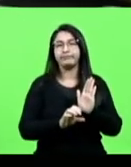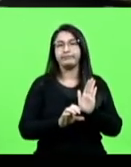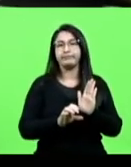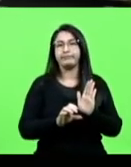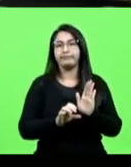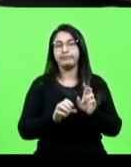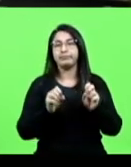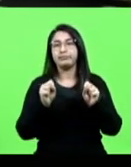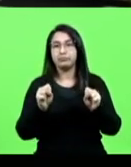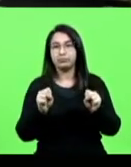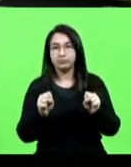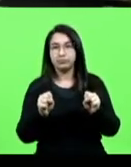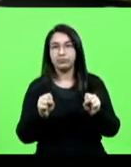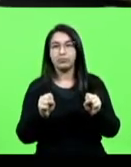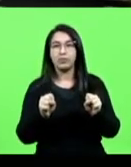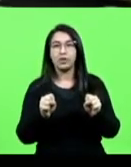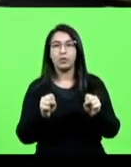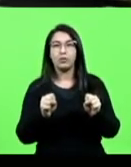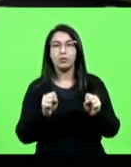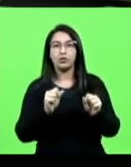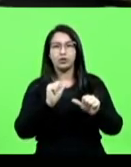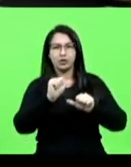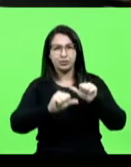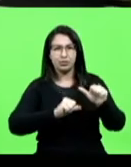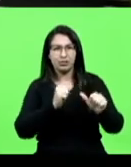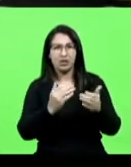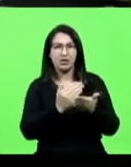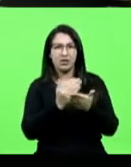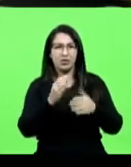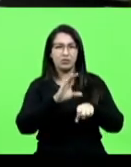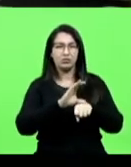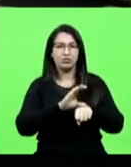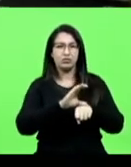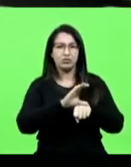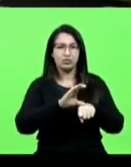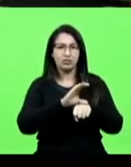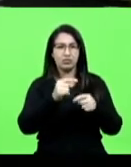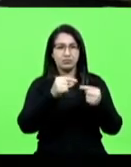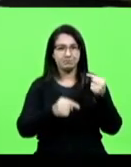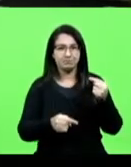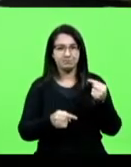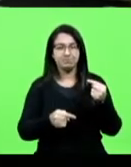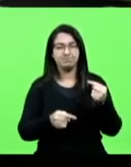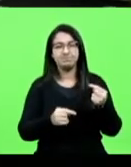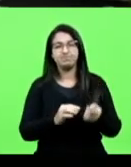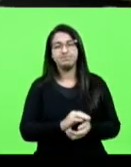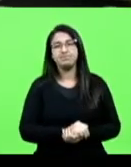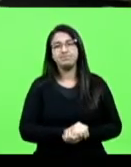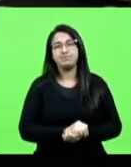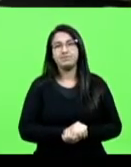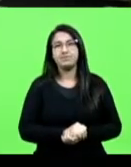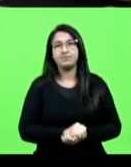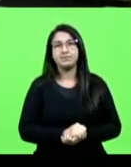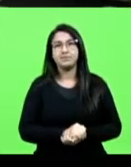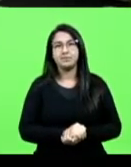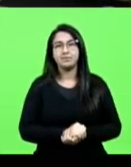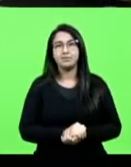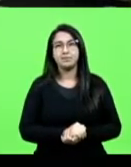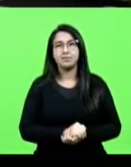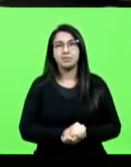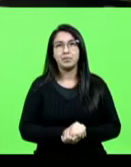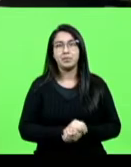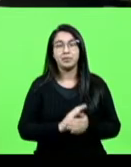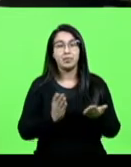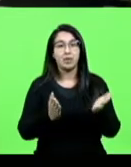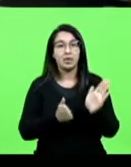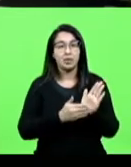vícios de inconstitucionalidade. Então, a proposta